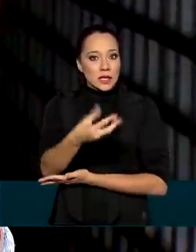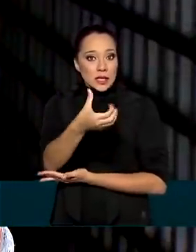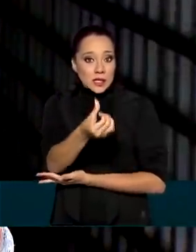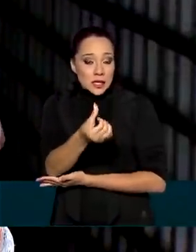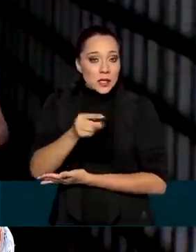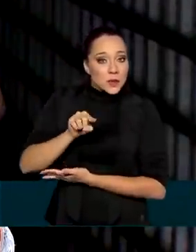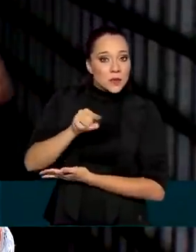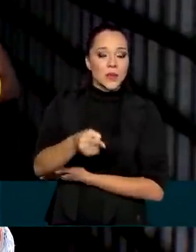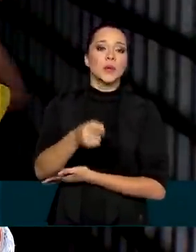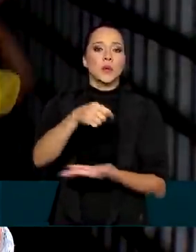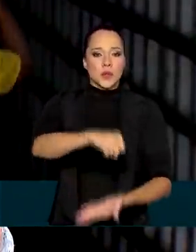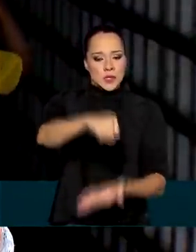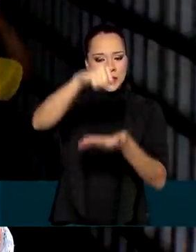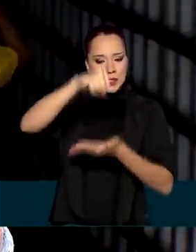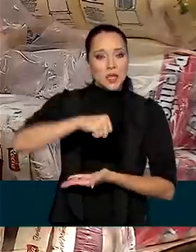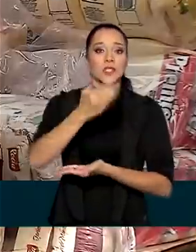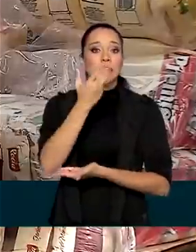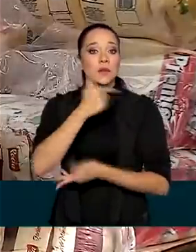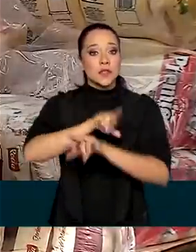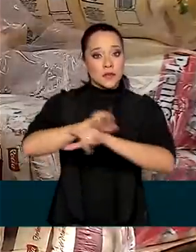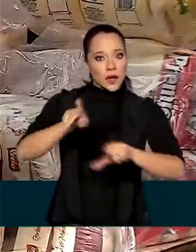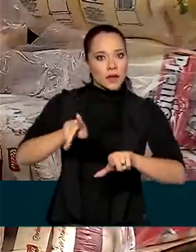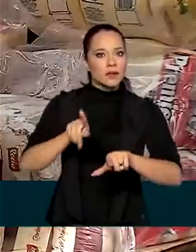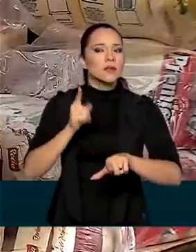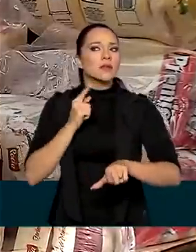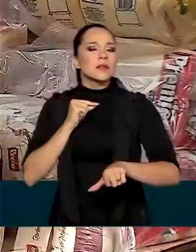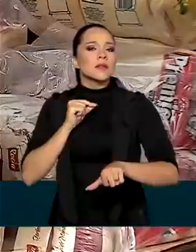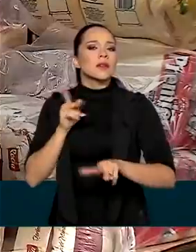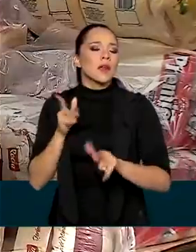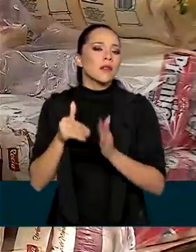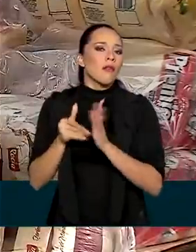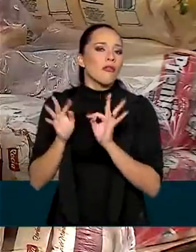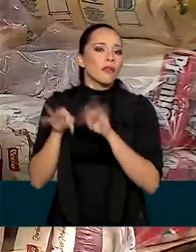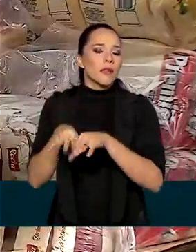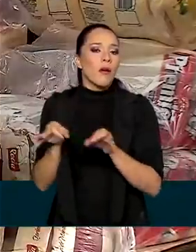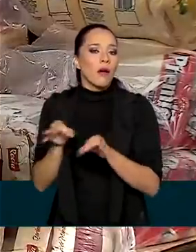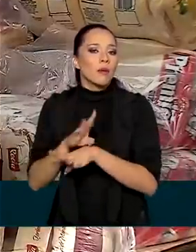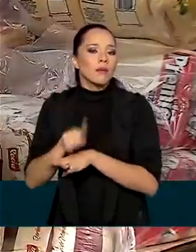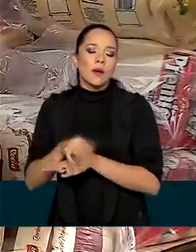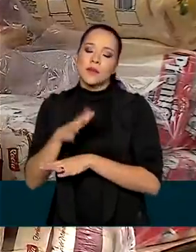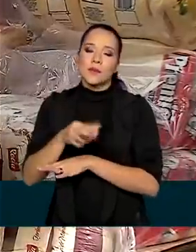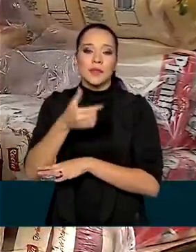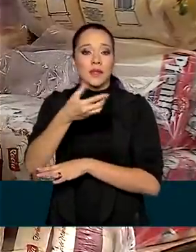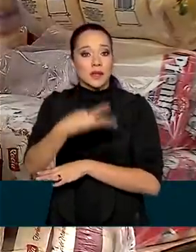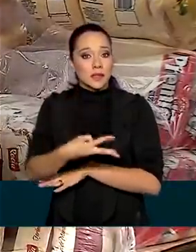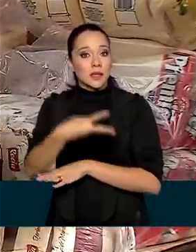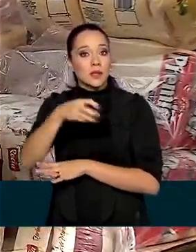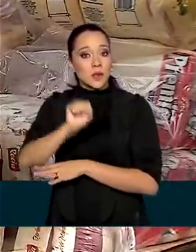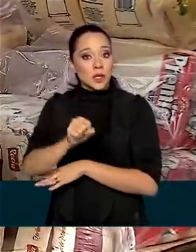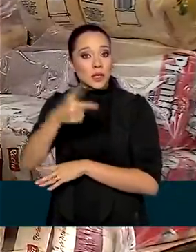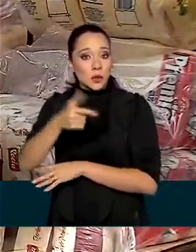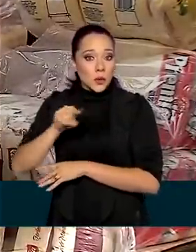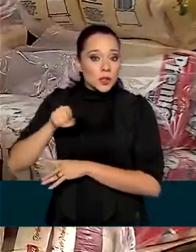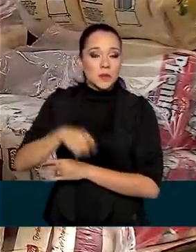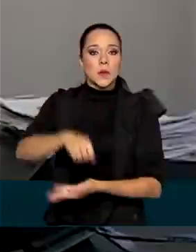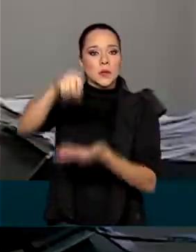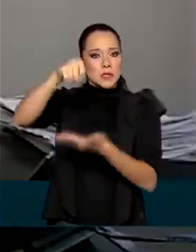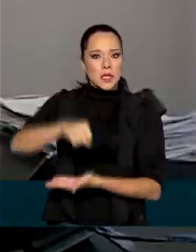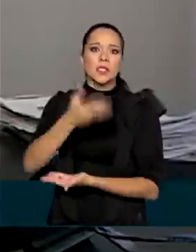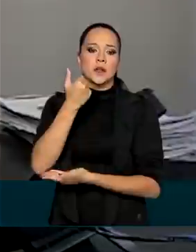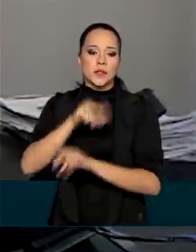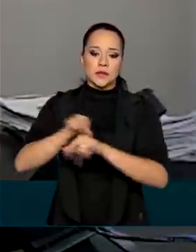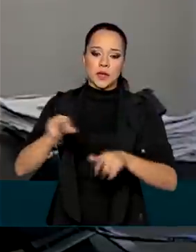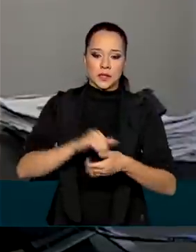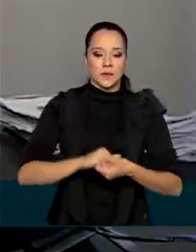cestas de alimentos e a previsão é que se chegue a um total de quase 382 mil cestas de alimentos.